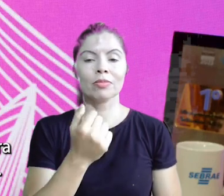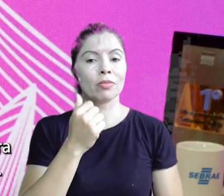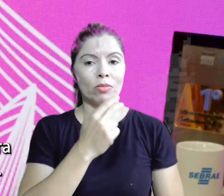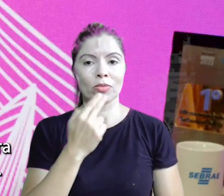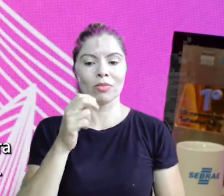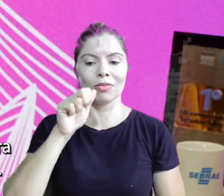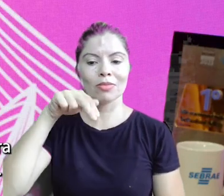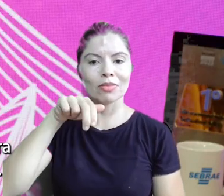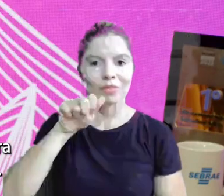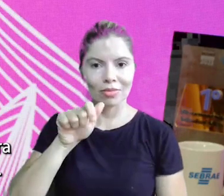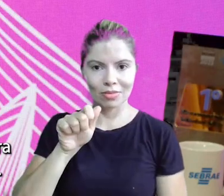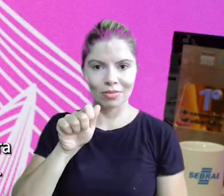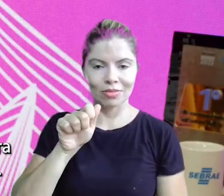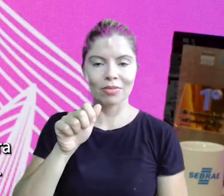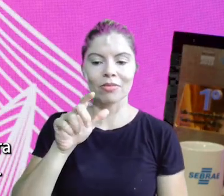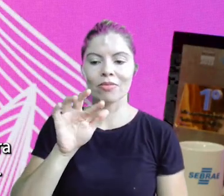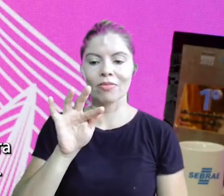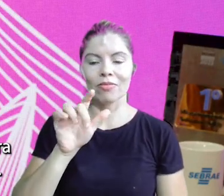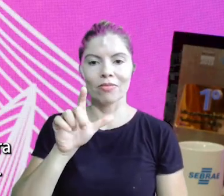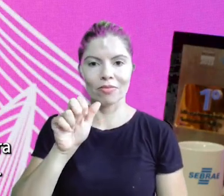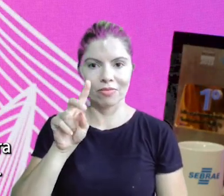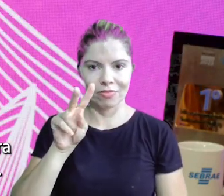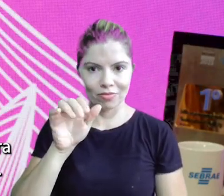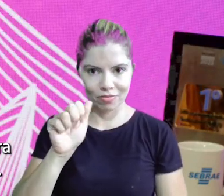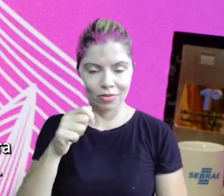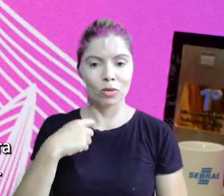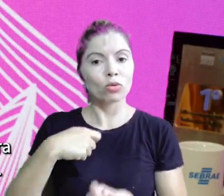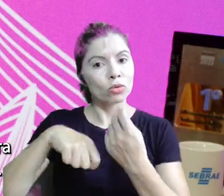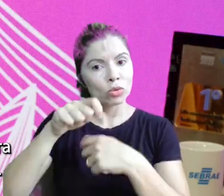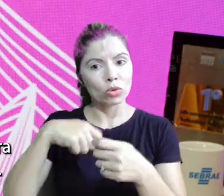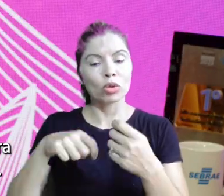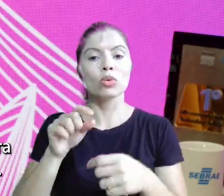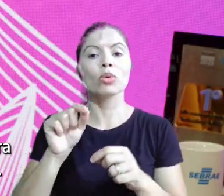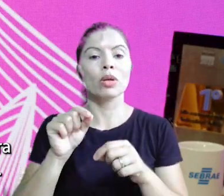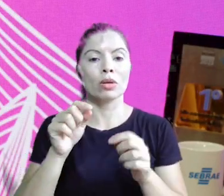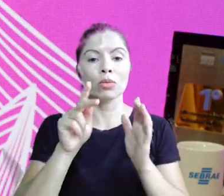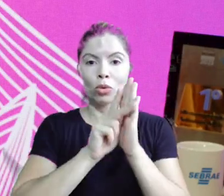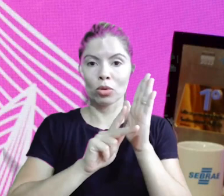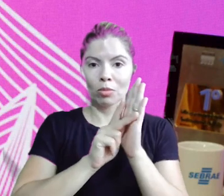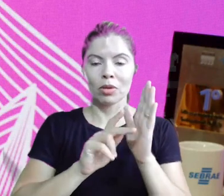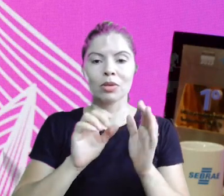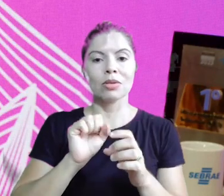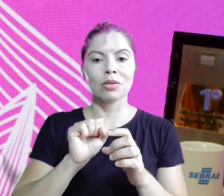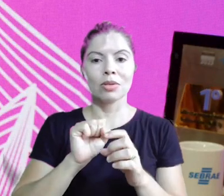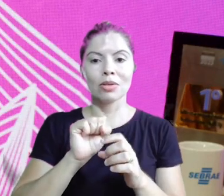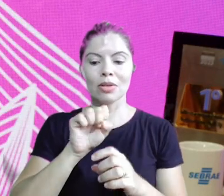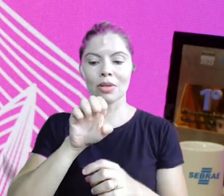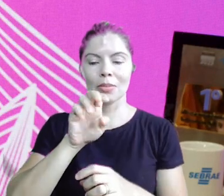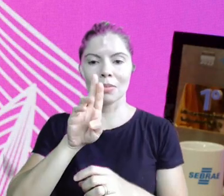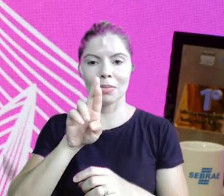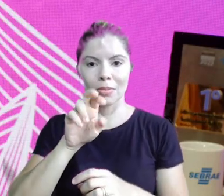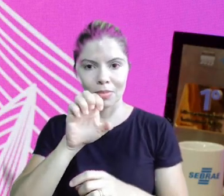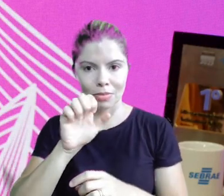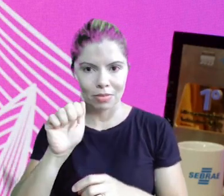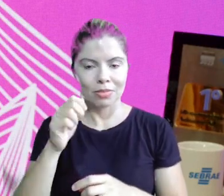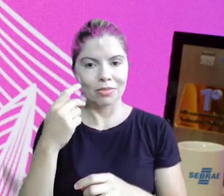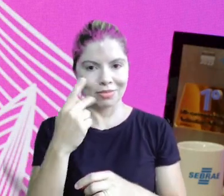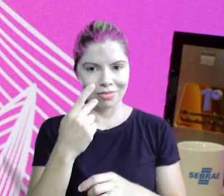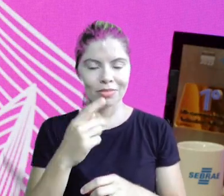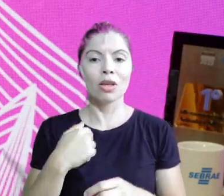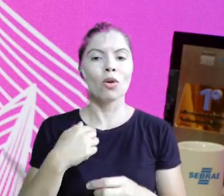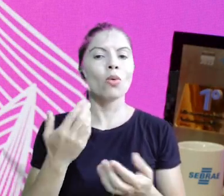Meu nome é Ana Flávia, sou co-gestora estadual do programa Sebrae Delas e estamos aqui para um bate-papo